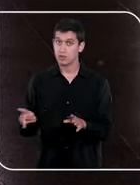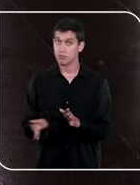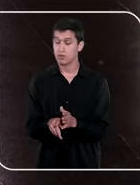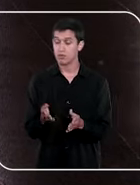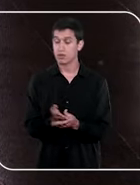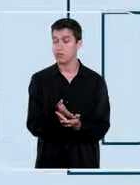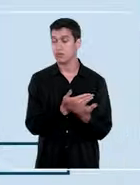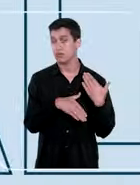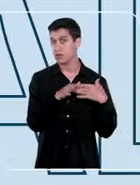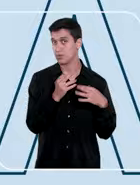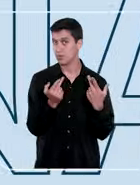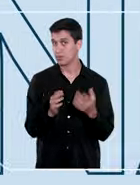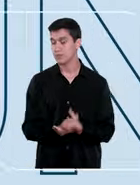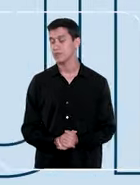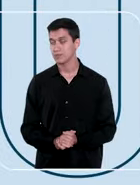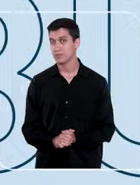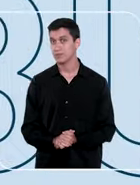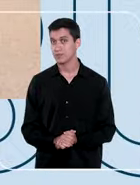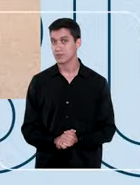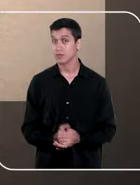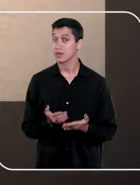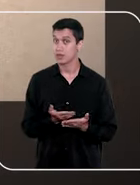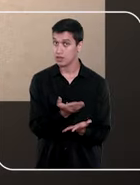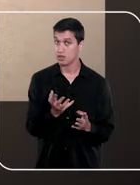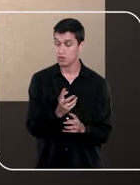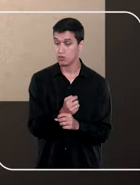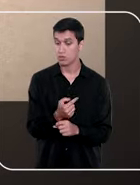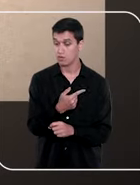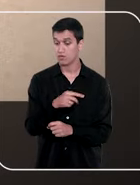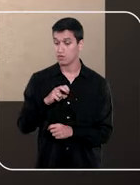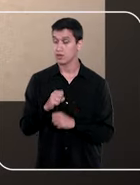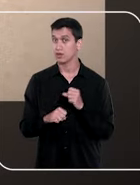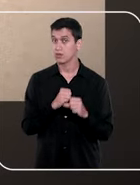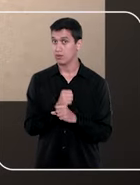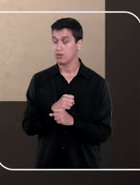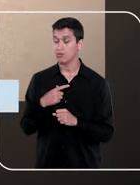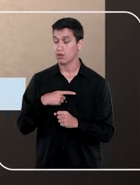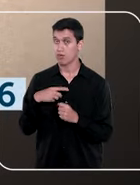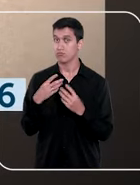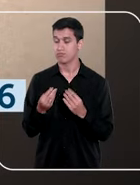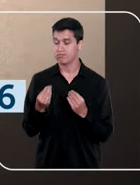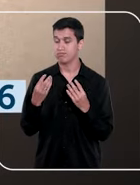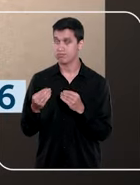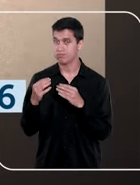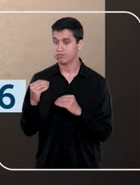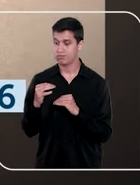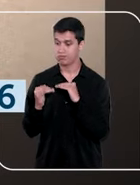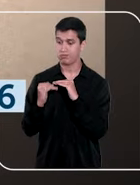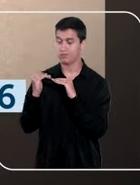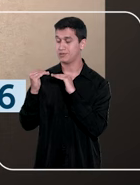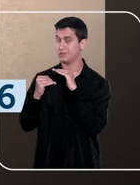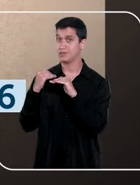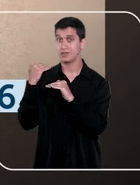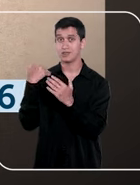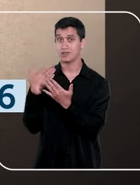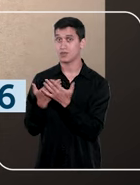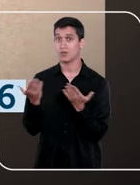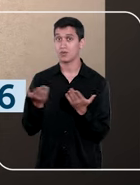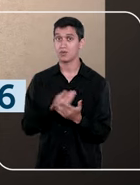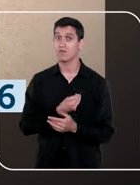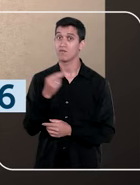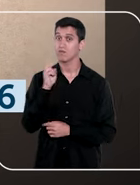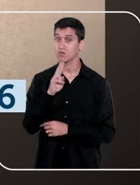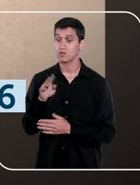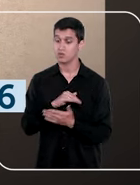precedentes. Nesses 25 anos foram muitos passos dados. Hoje, vivenciando o